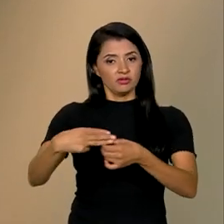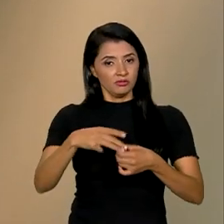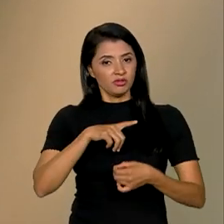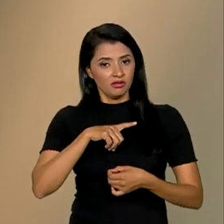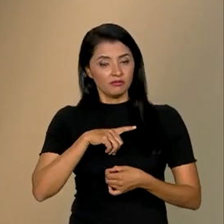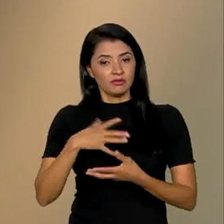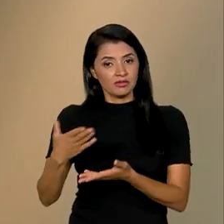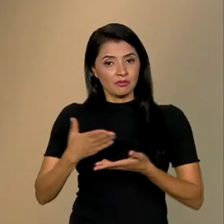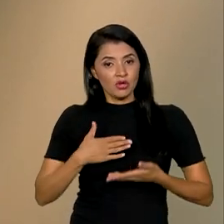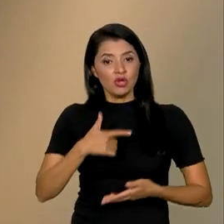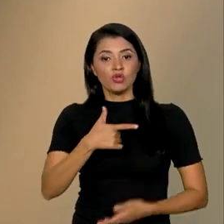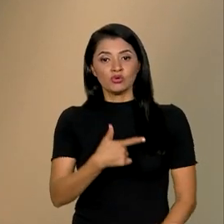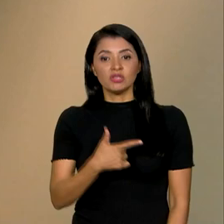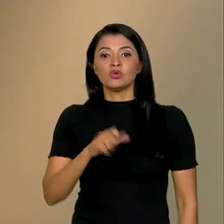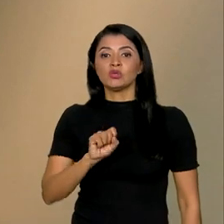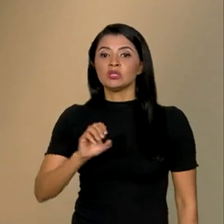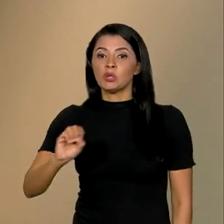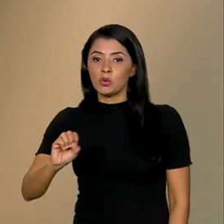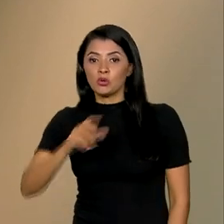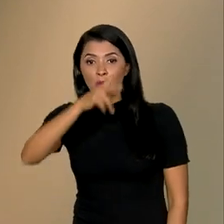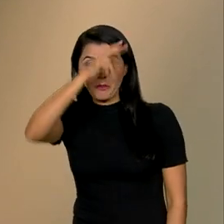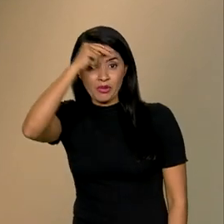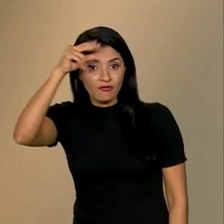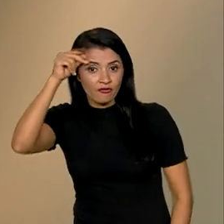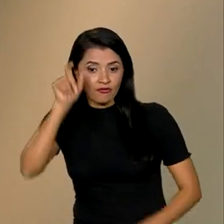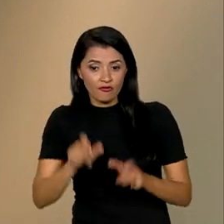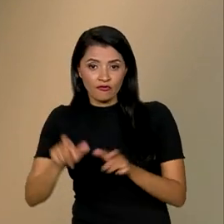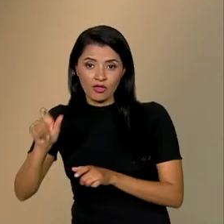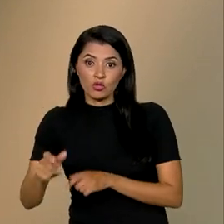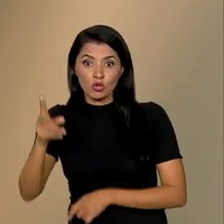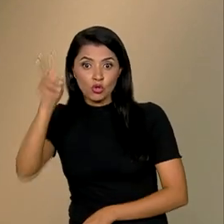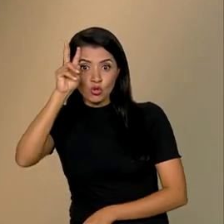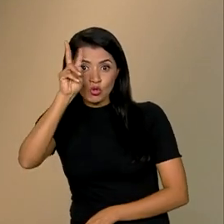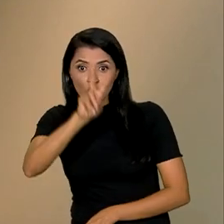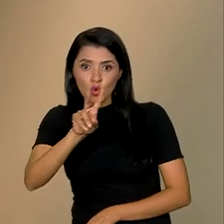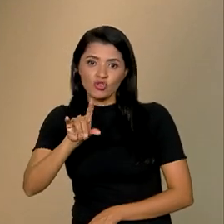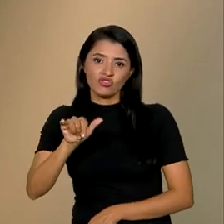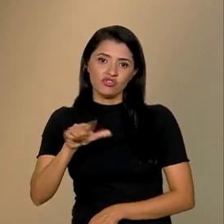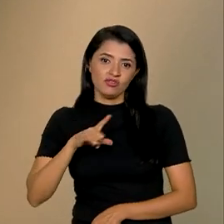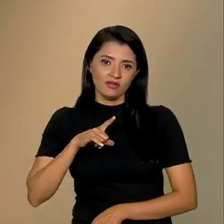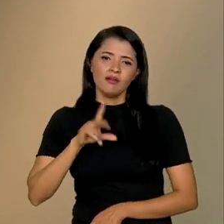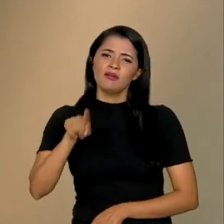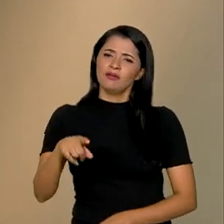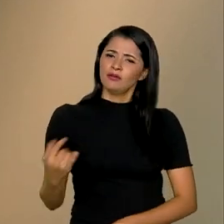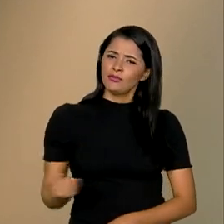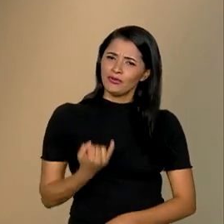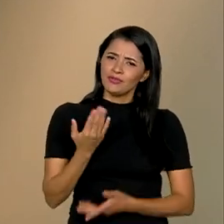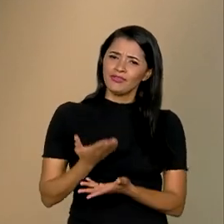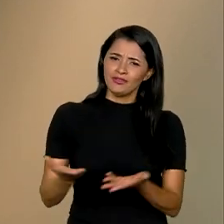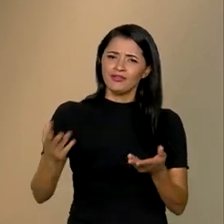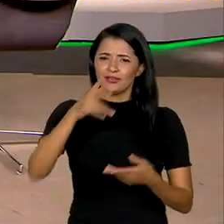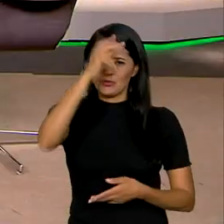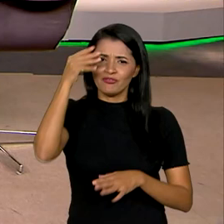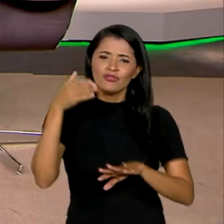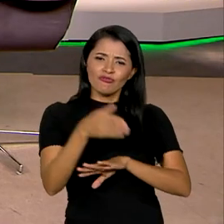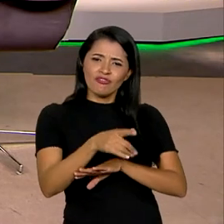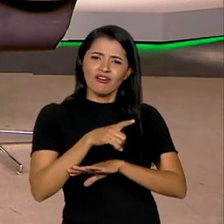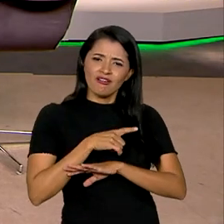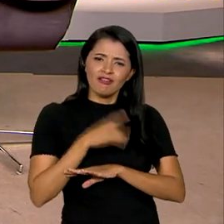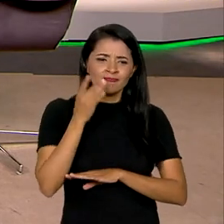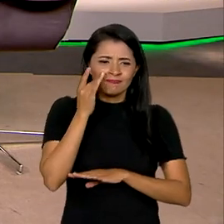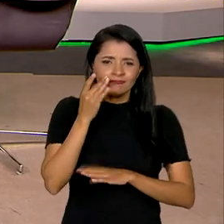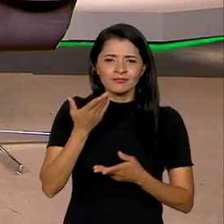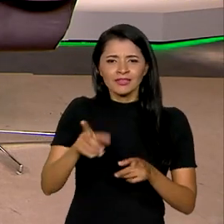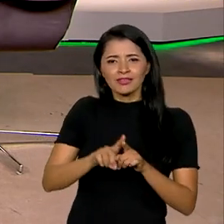288 prefeitos e prefeitas em dois dias. É muito importante que o prefeito e a prefeita possam comparecer. Mas mais